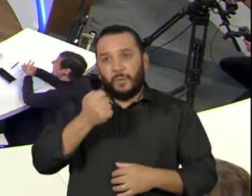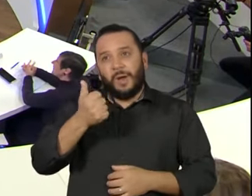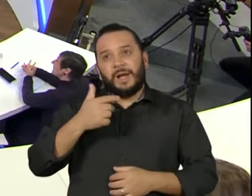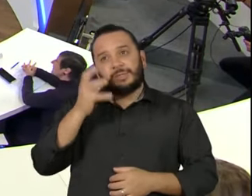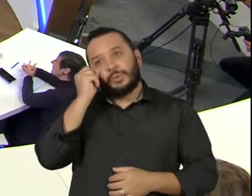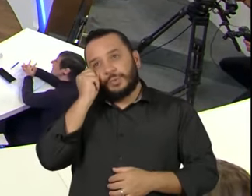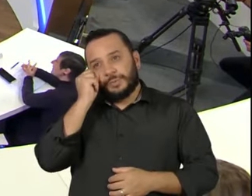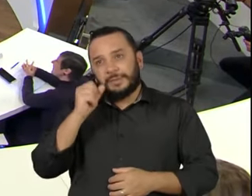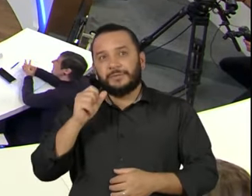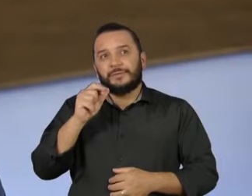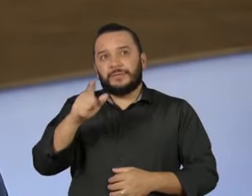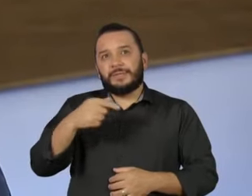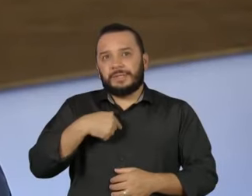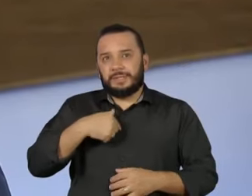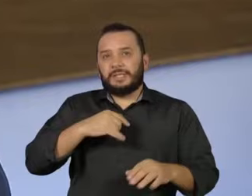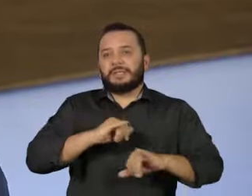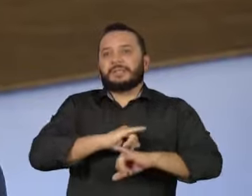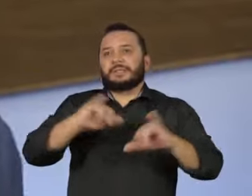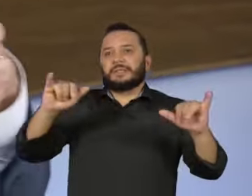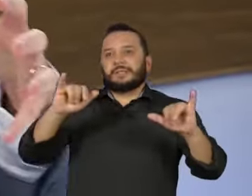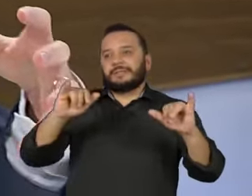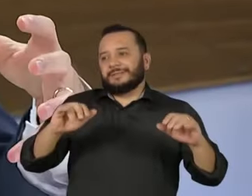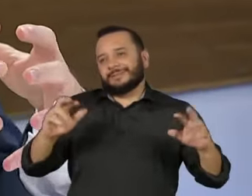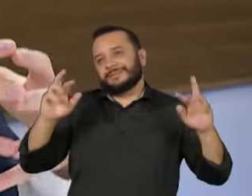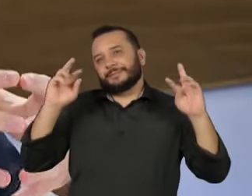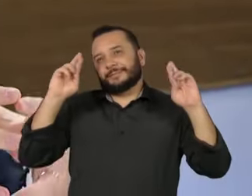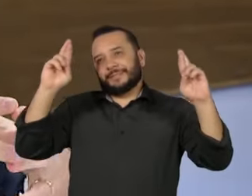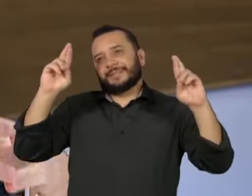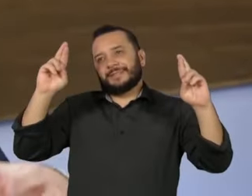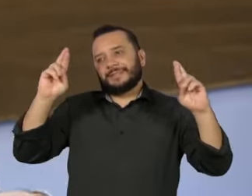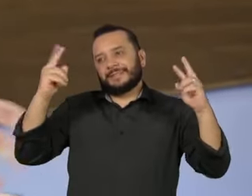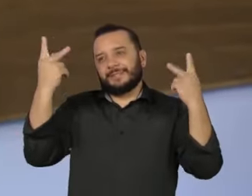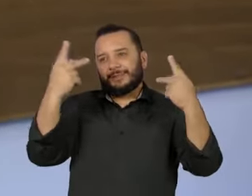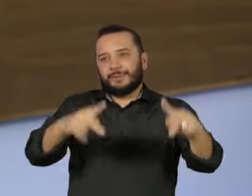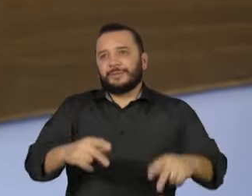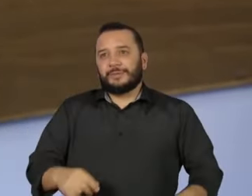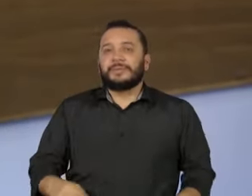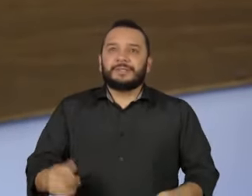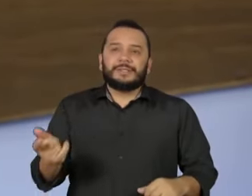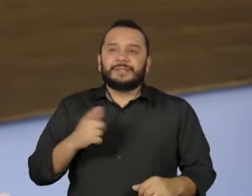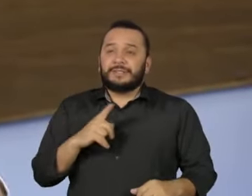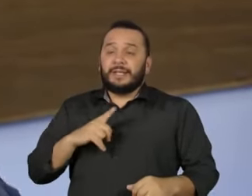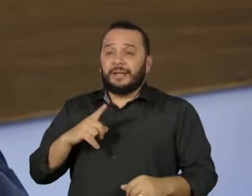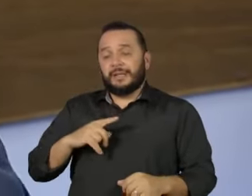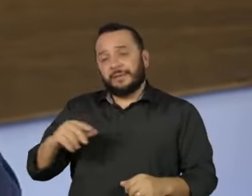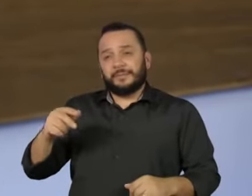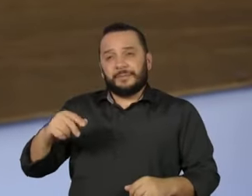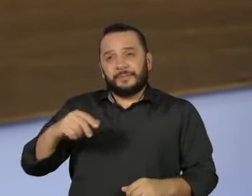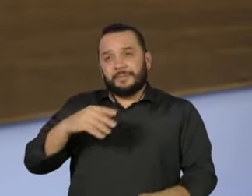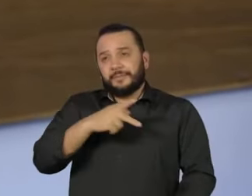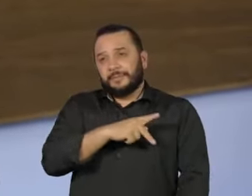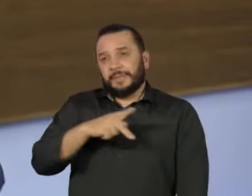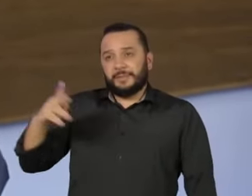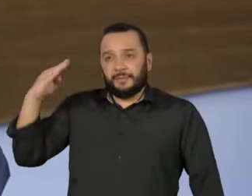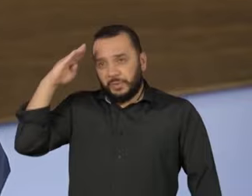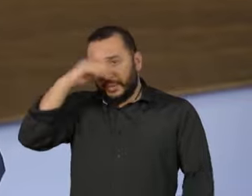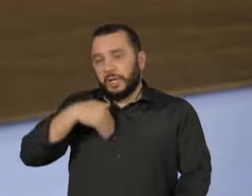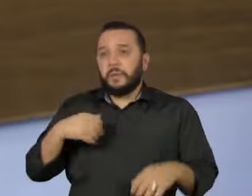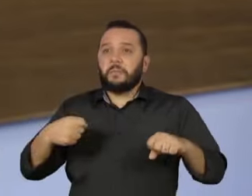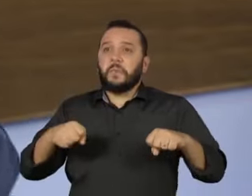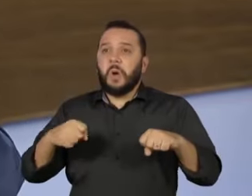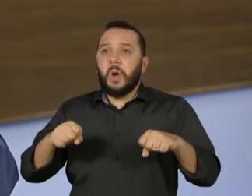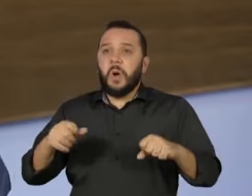terminar com uma palavra de esperança tua. Mas a gente está num contexto de motocicletas do presidente falando de